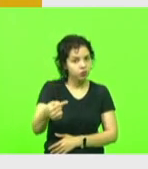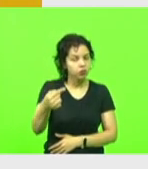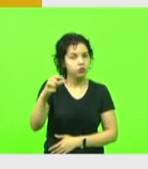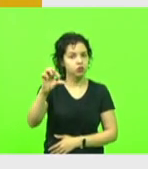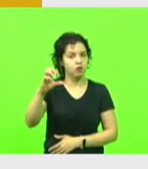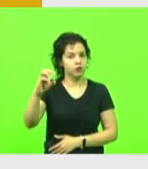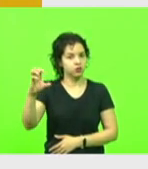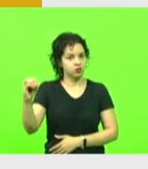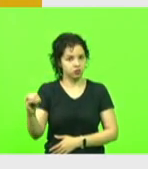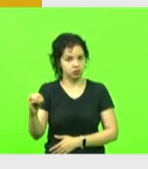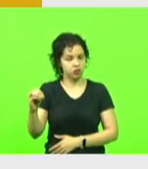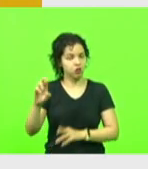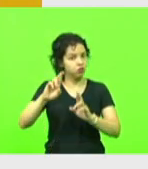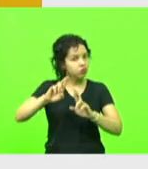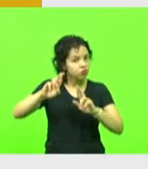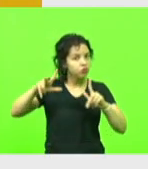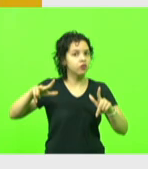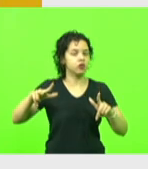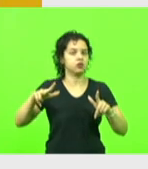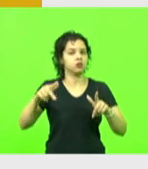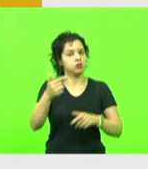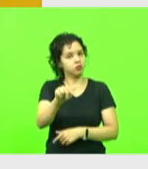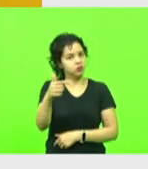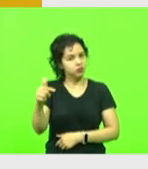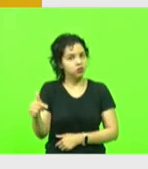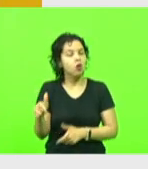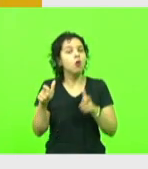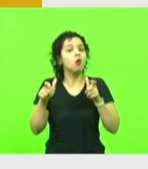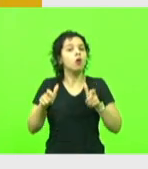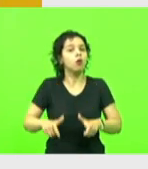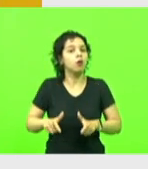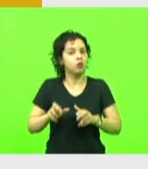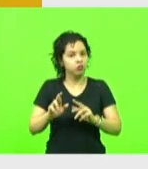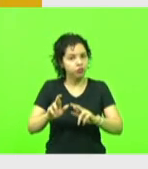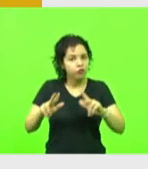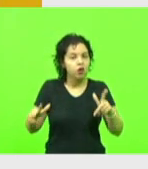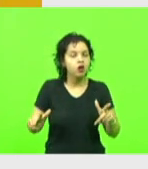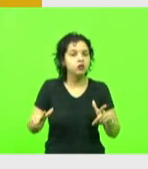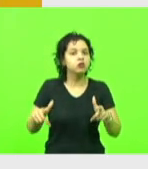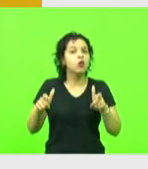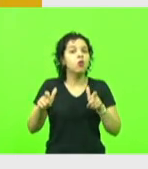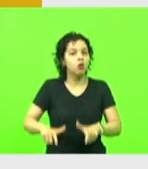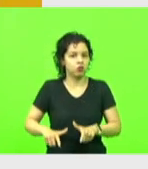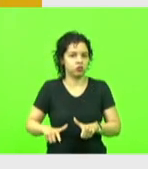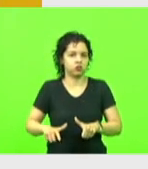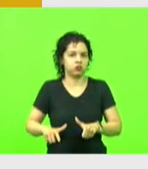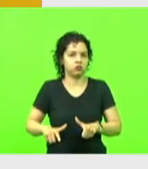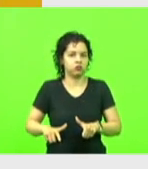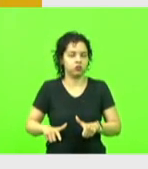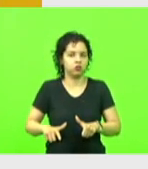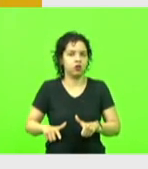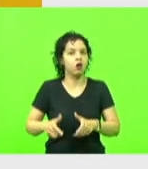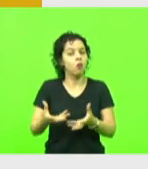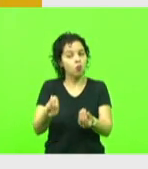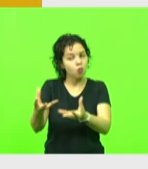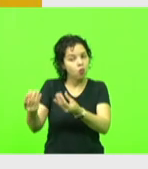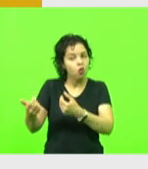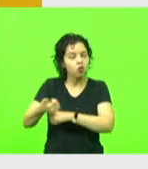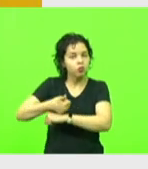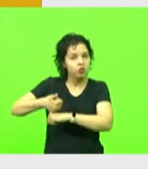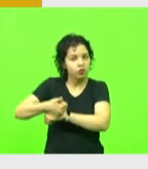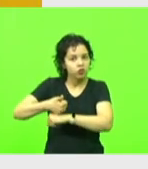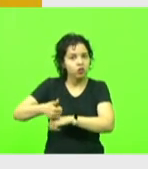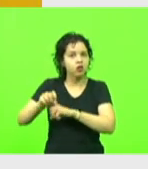Não tem grande diferença. Onde está a diferença? Está onde estão a maioria dos profissionais da educação.